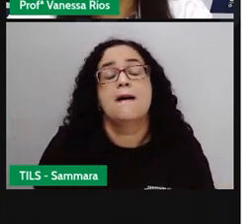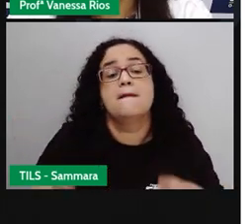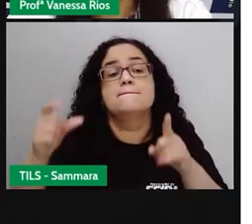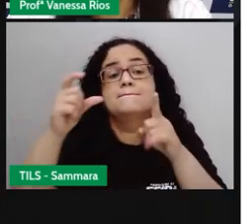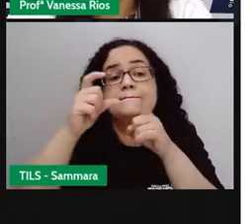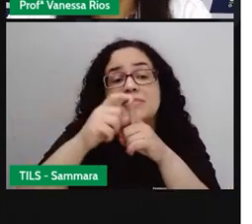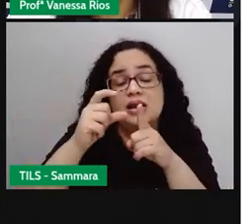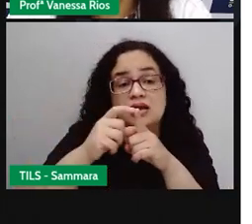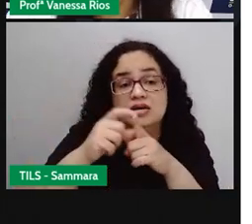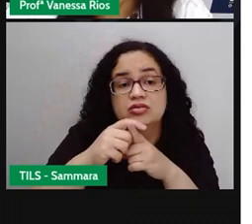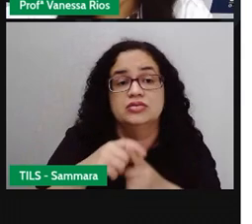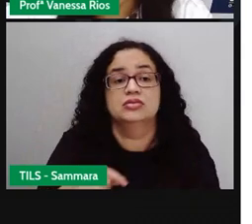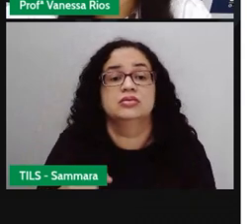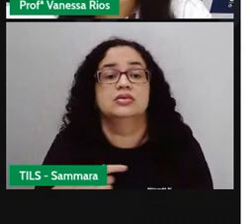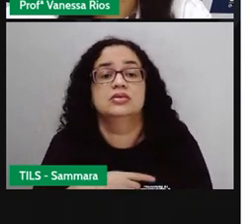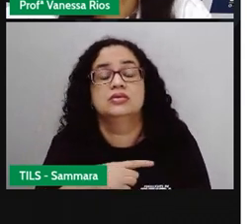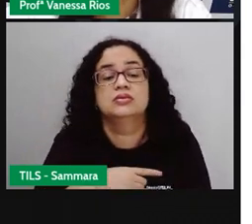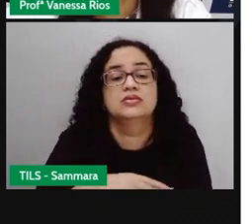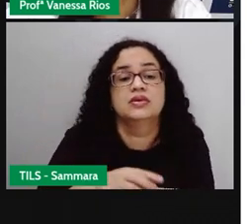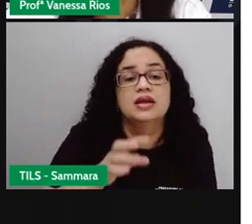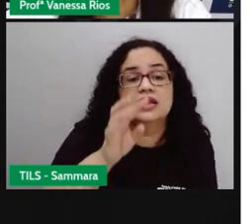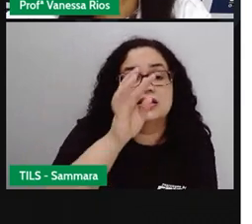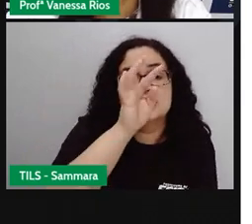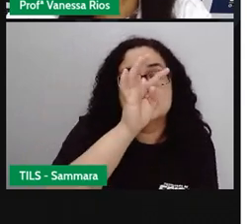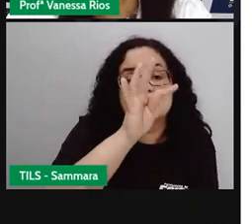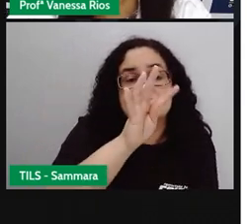palavra aí que indicação é, ó,